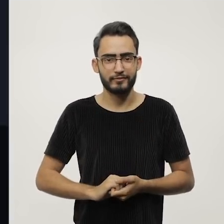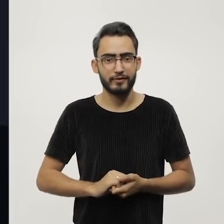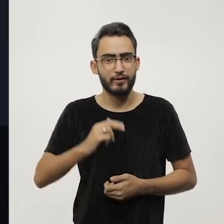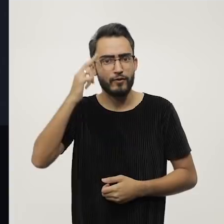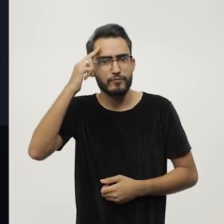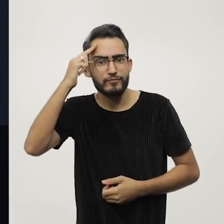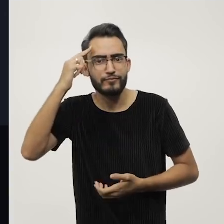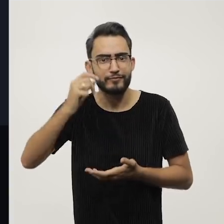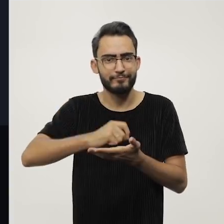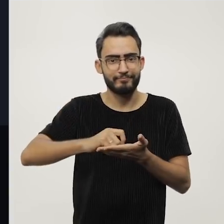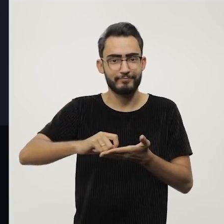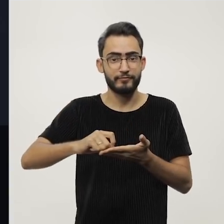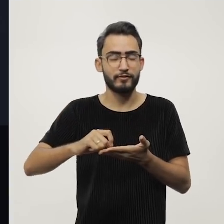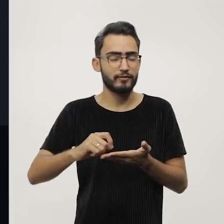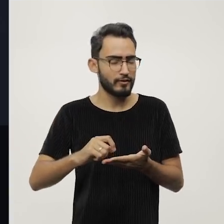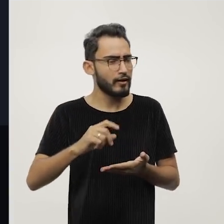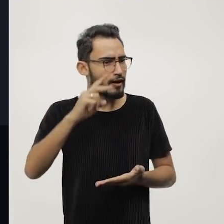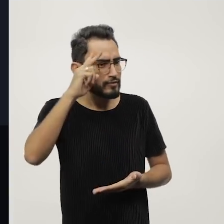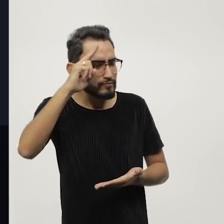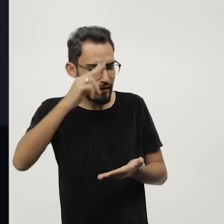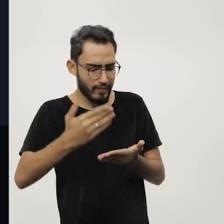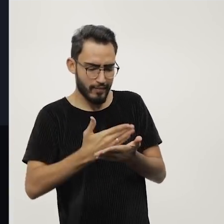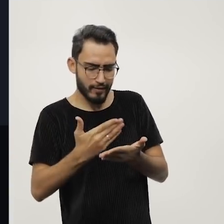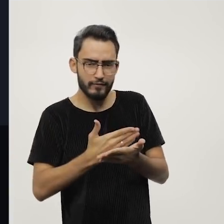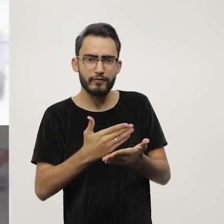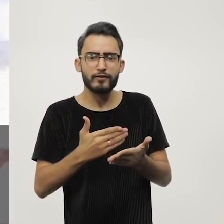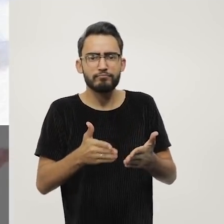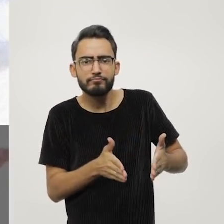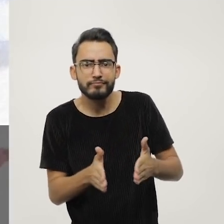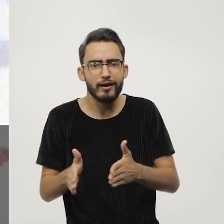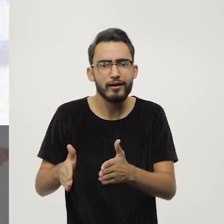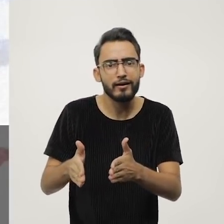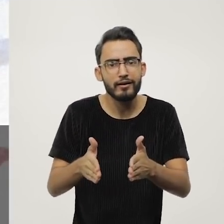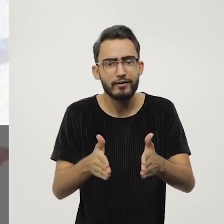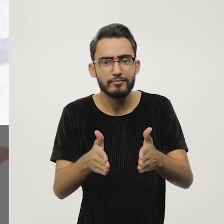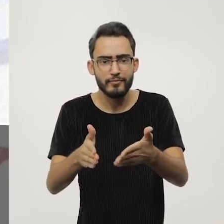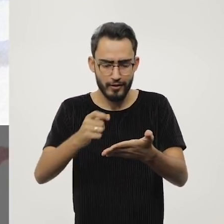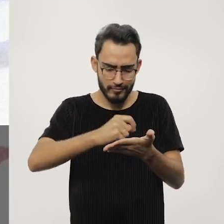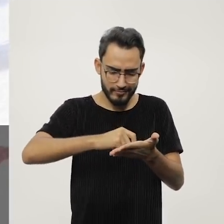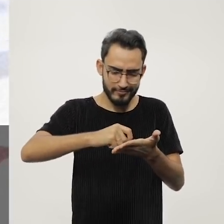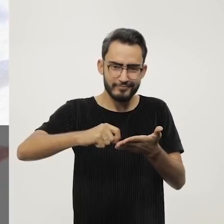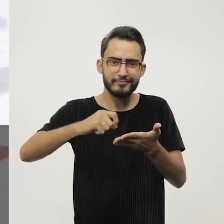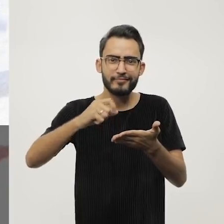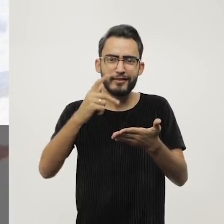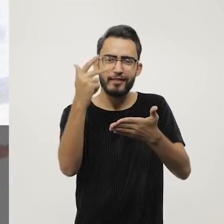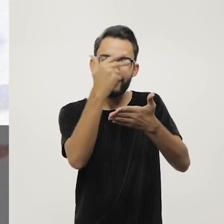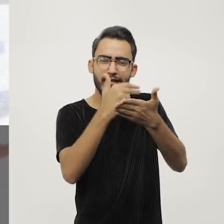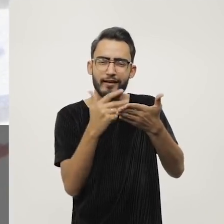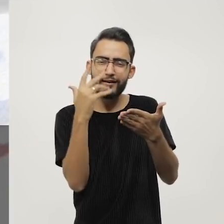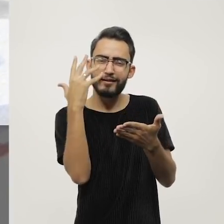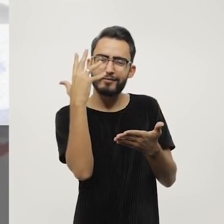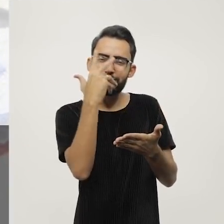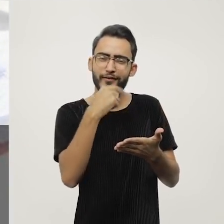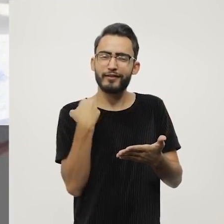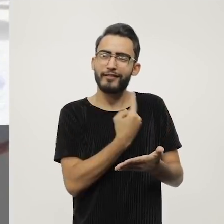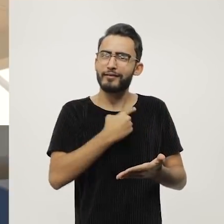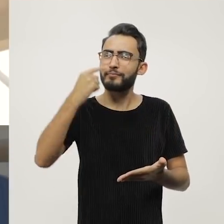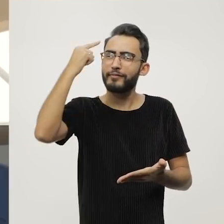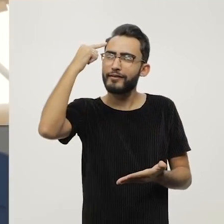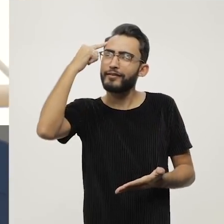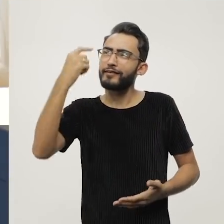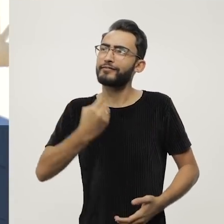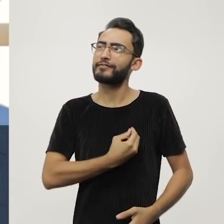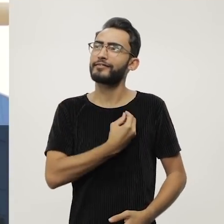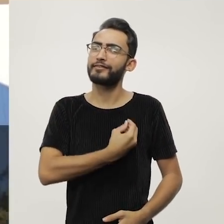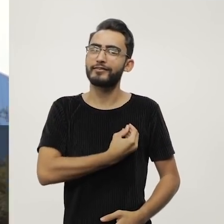A história desse livro é a história de um caminho. E a costura é uma imagem bonita para a gente pensar a